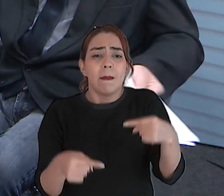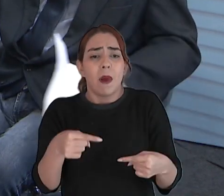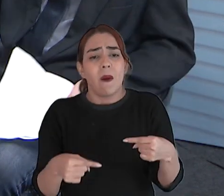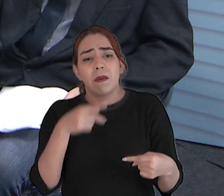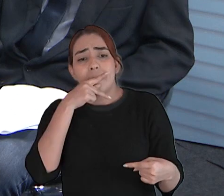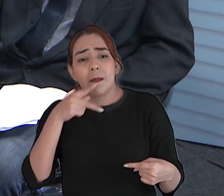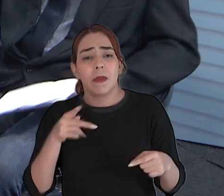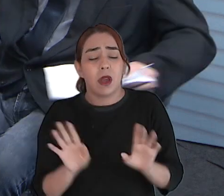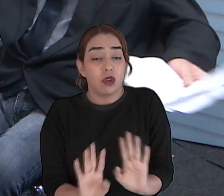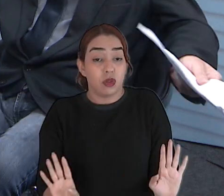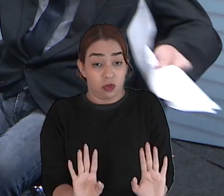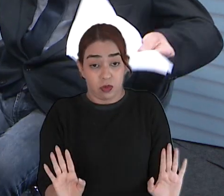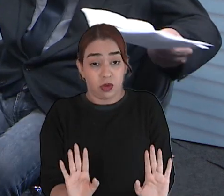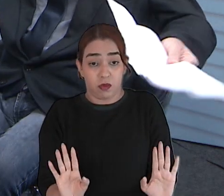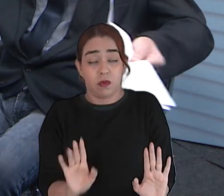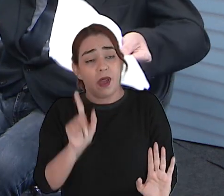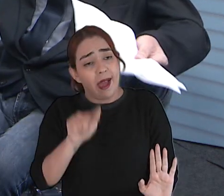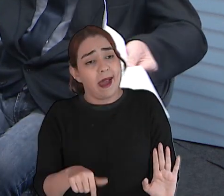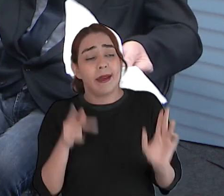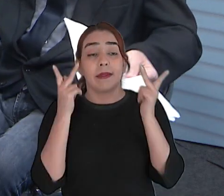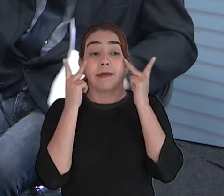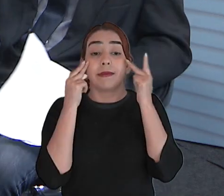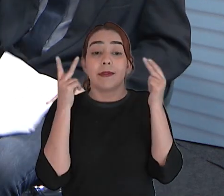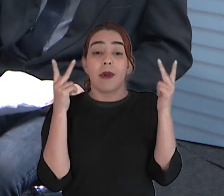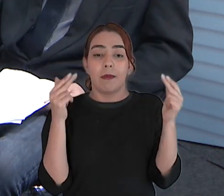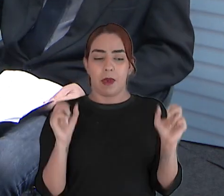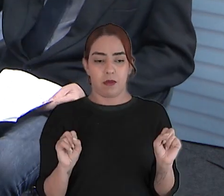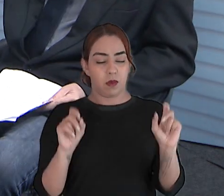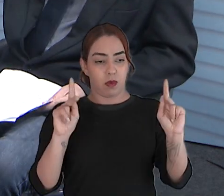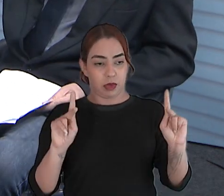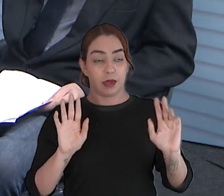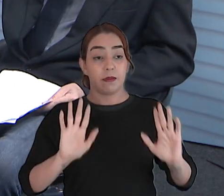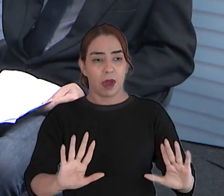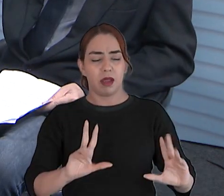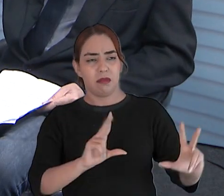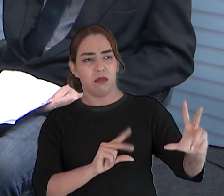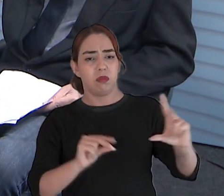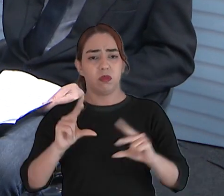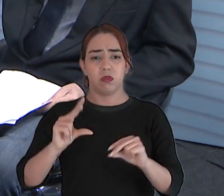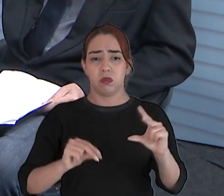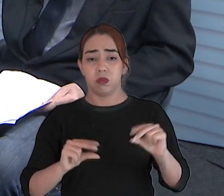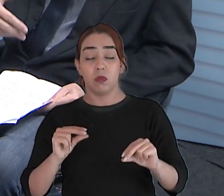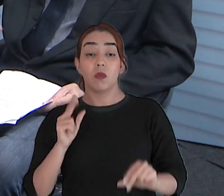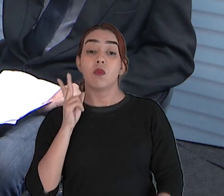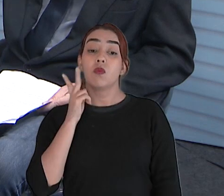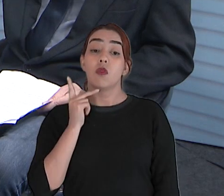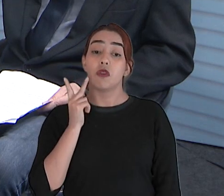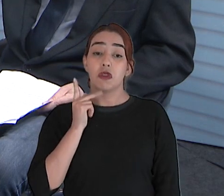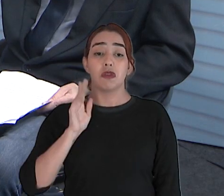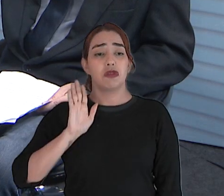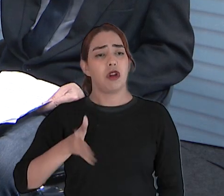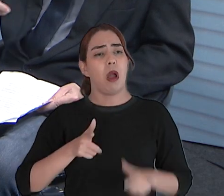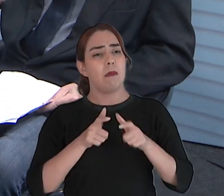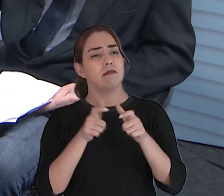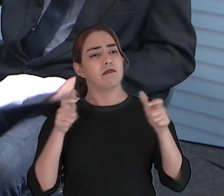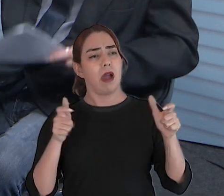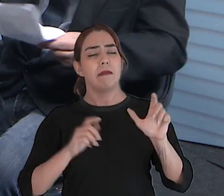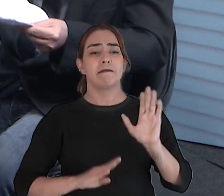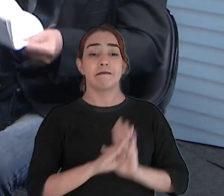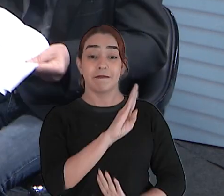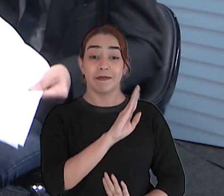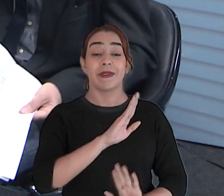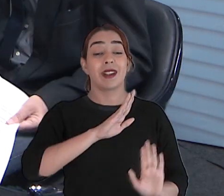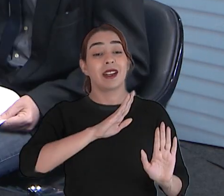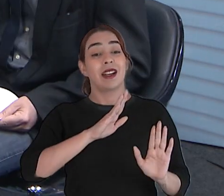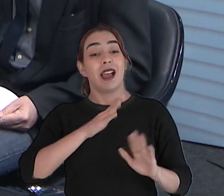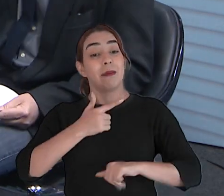eleitorais, dos partidos, faz parte, isso é legítimo. Mas eu vejo que Fortaleza avançou muito, cresceu muito, nós temos uma beira belíssima, mas temos